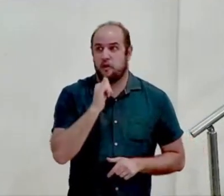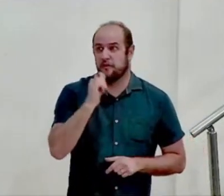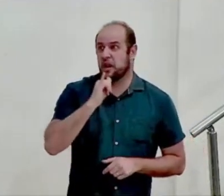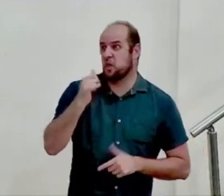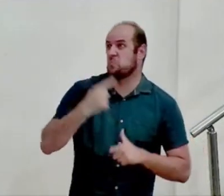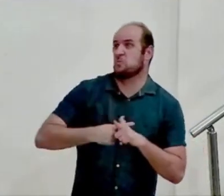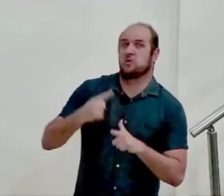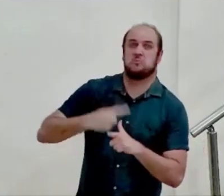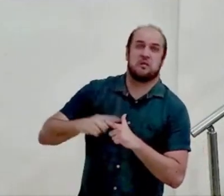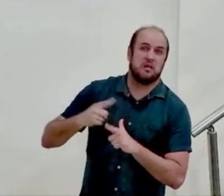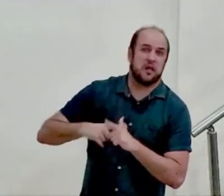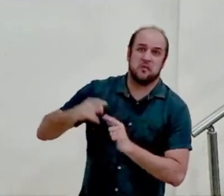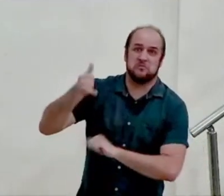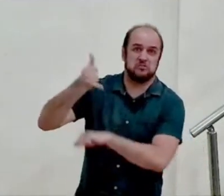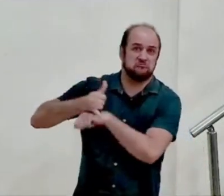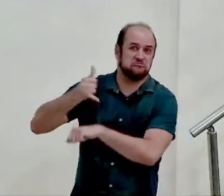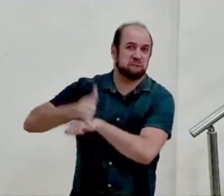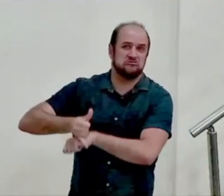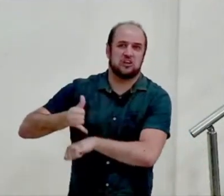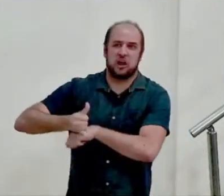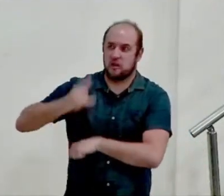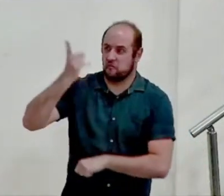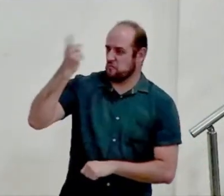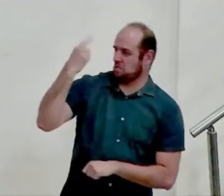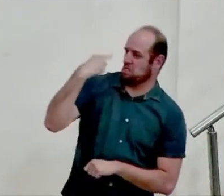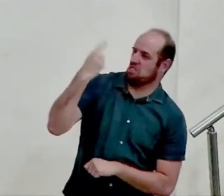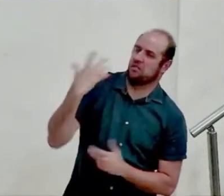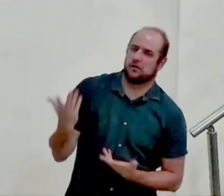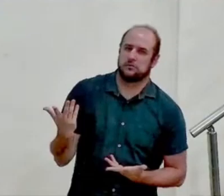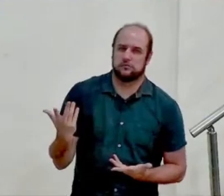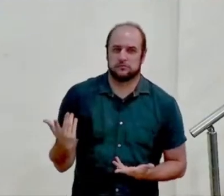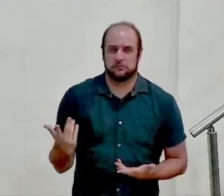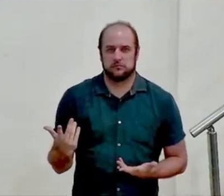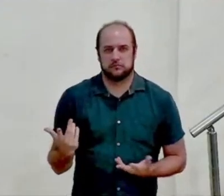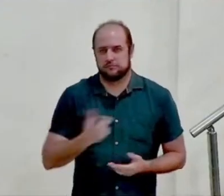que o problema está no seu chefe inoportuno